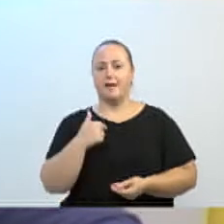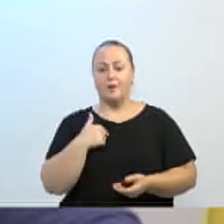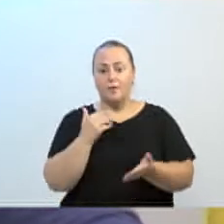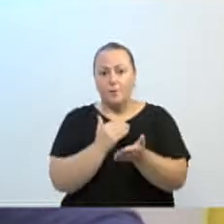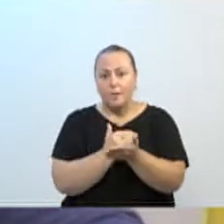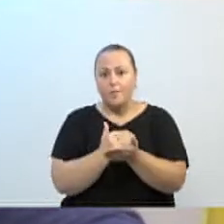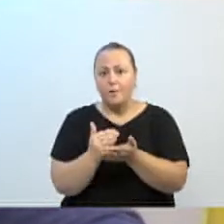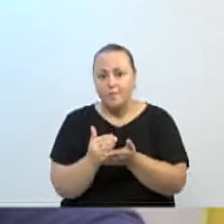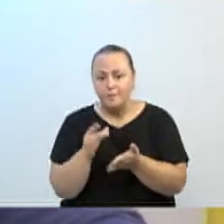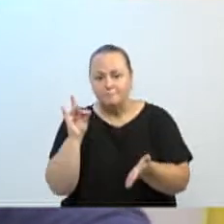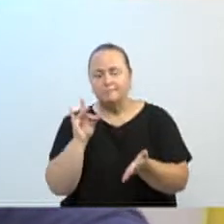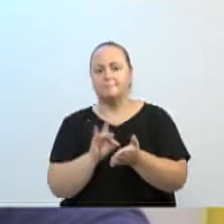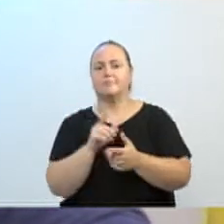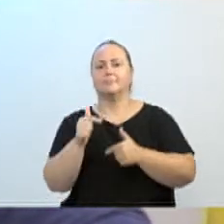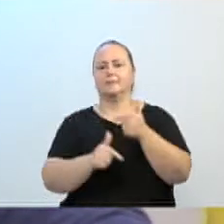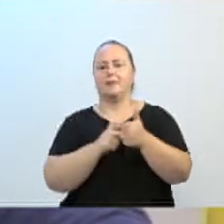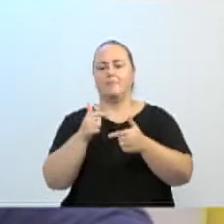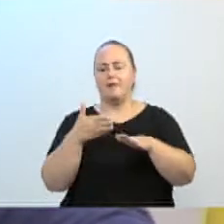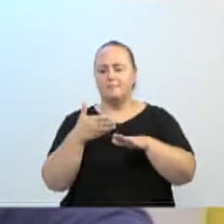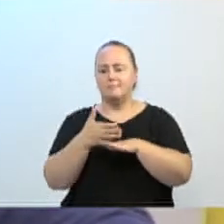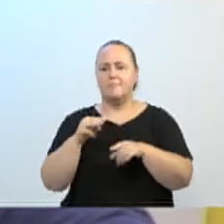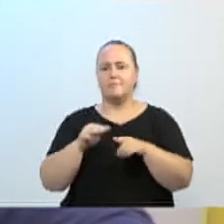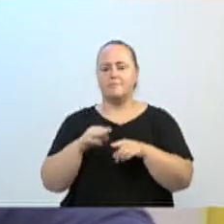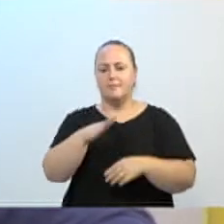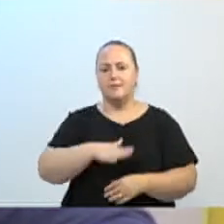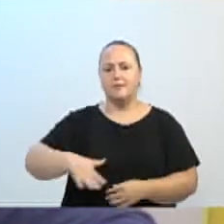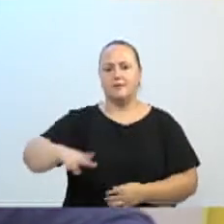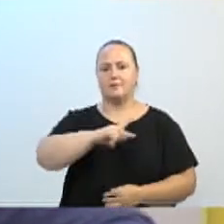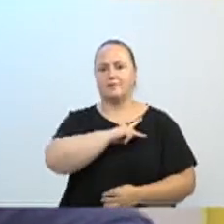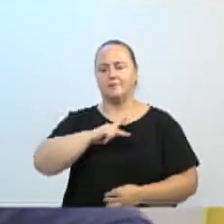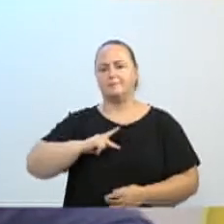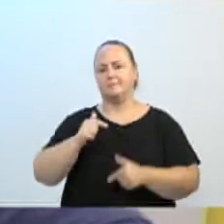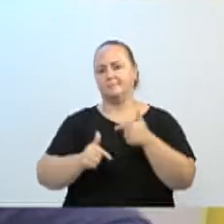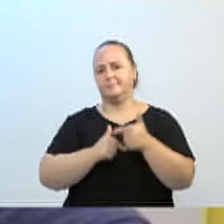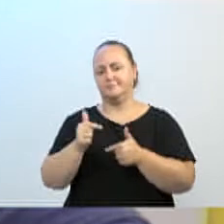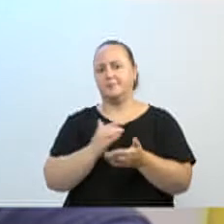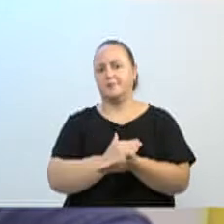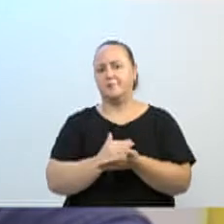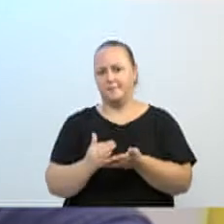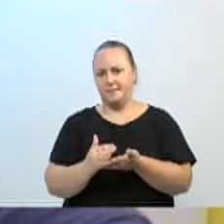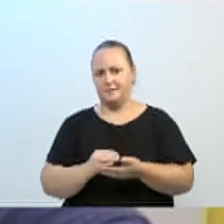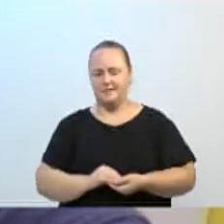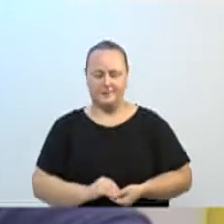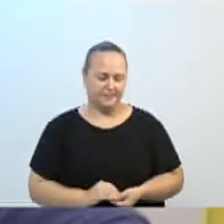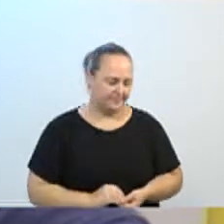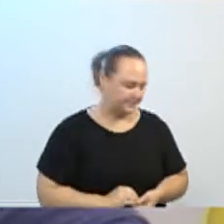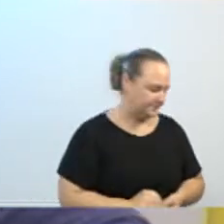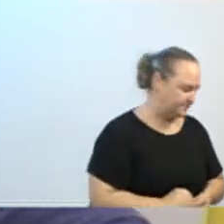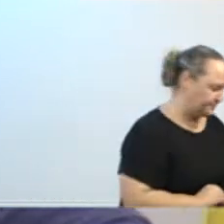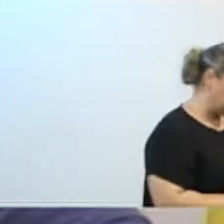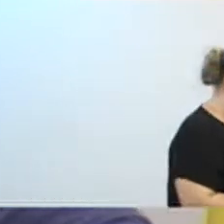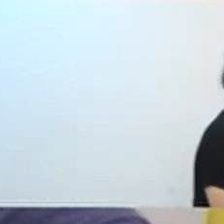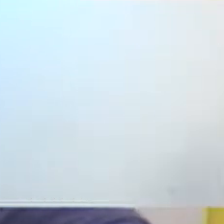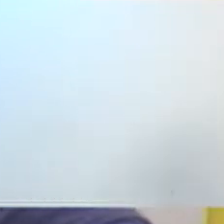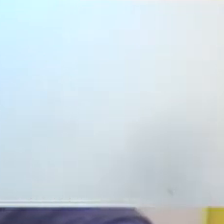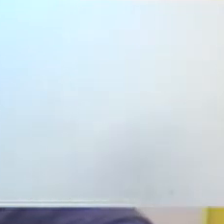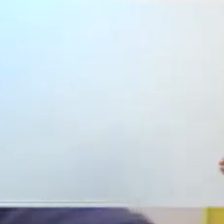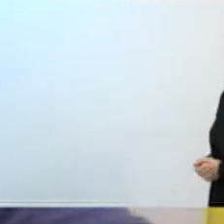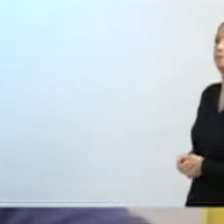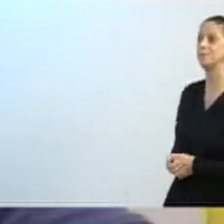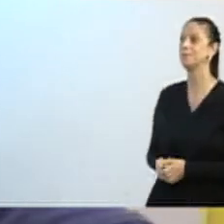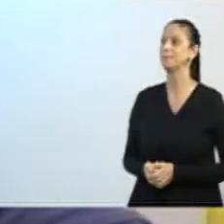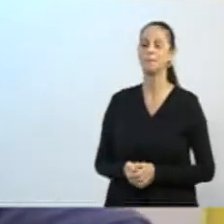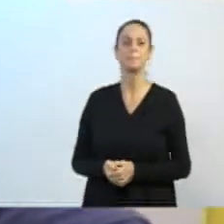entrada no município, no serviço público municipal, onde eu tenho o maior carinho e tenho o maior